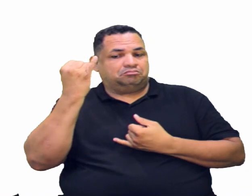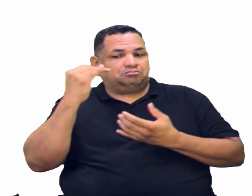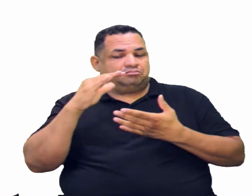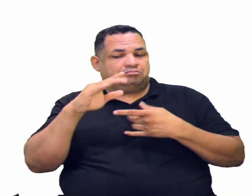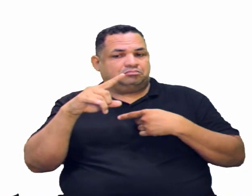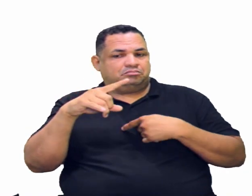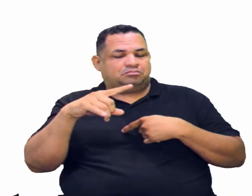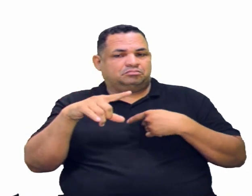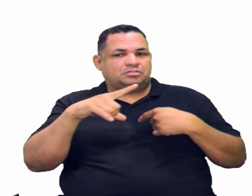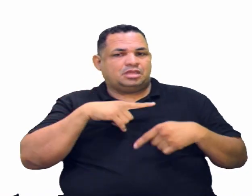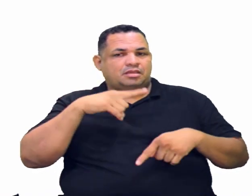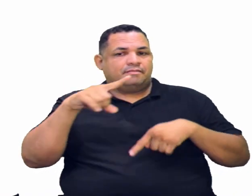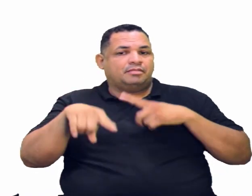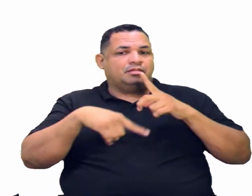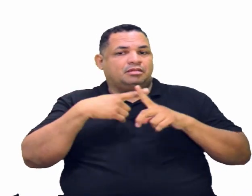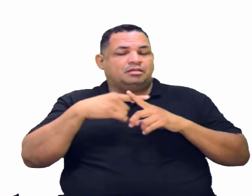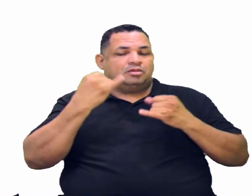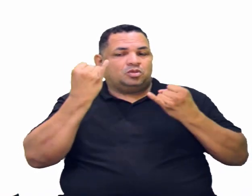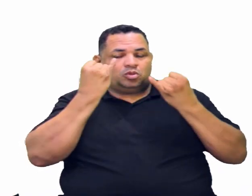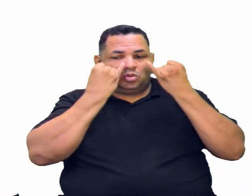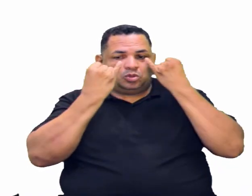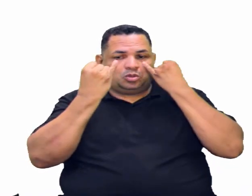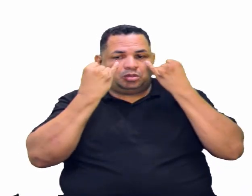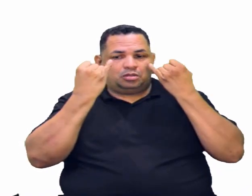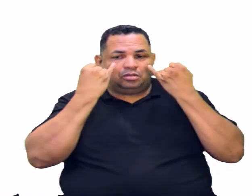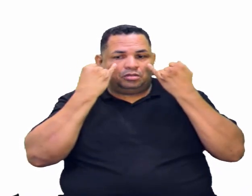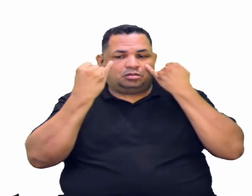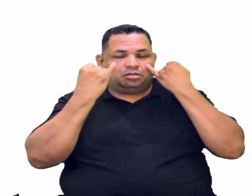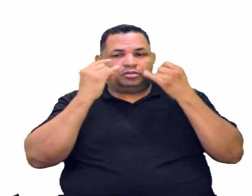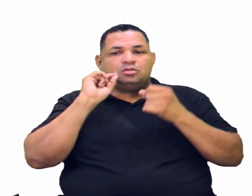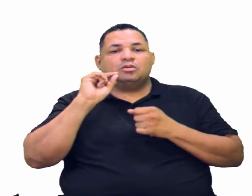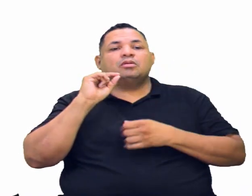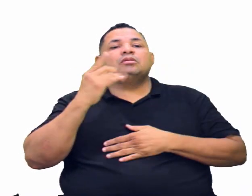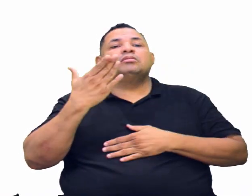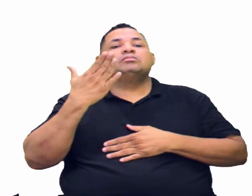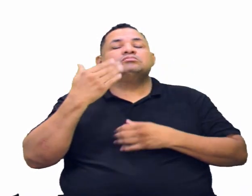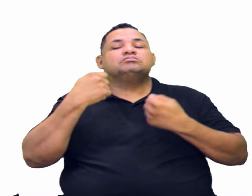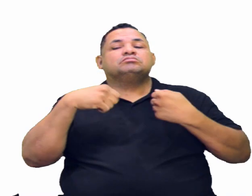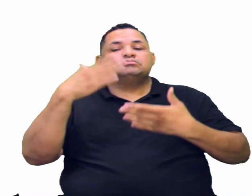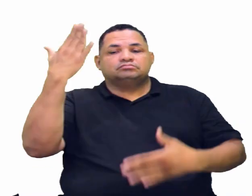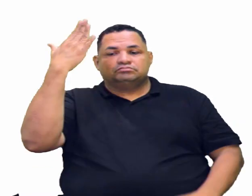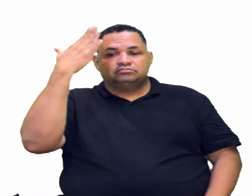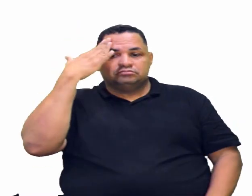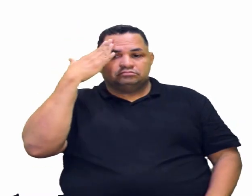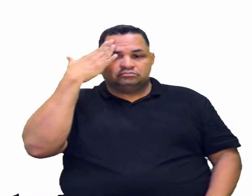só que você não necessariamente vai utilizá-la. O que você tem que entender?